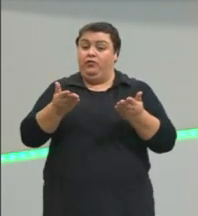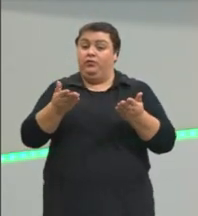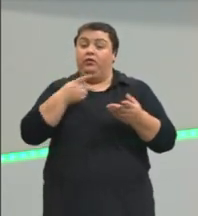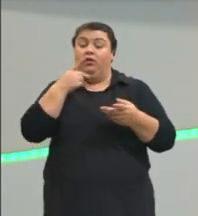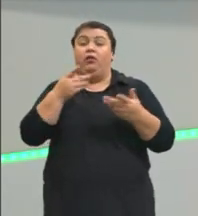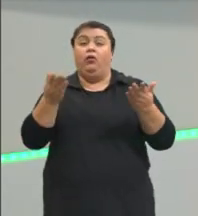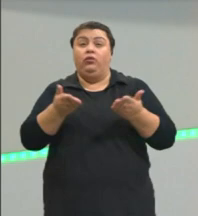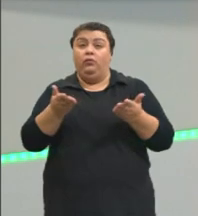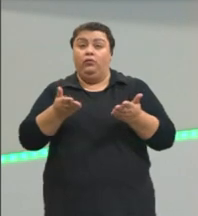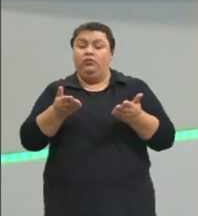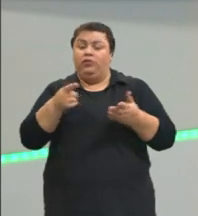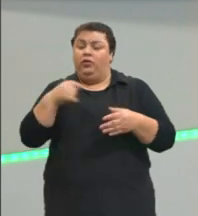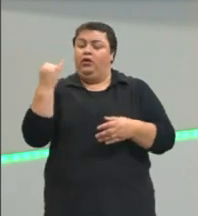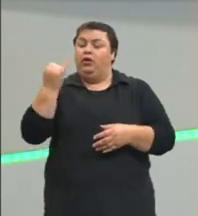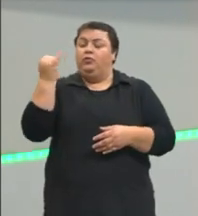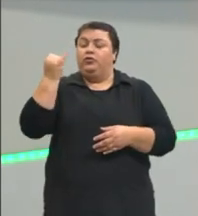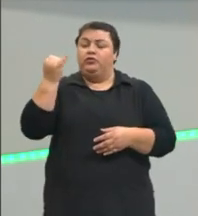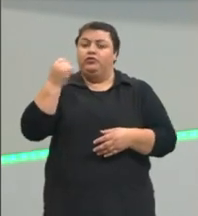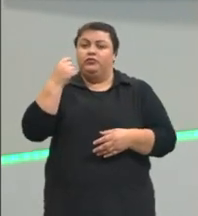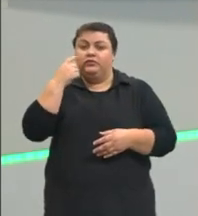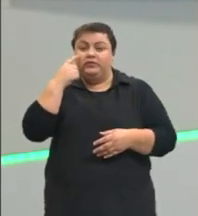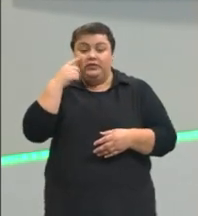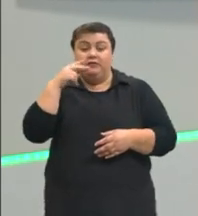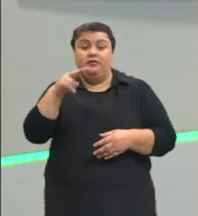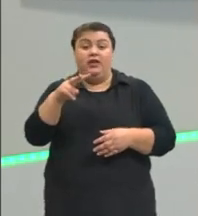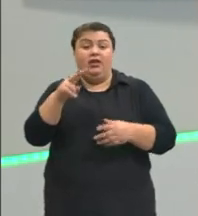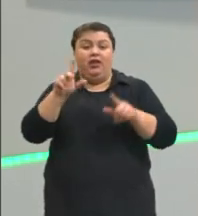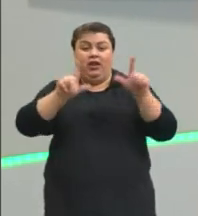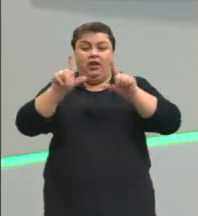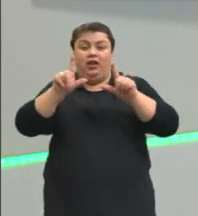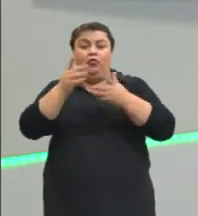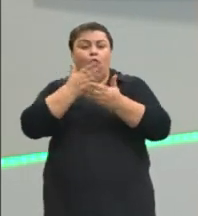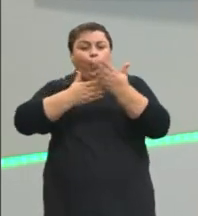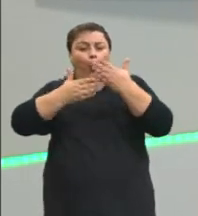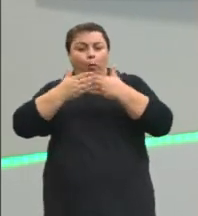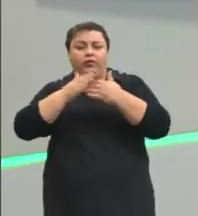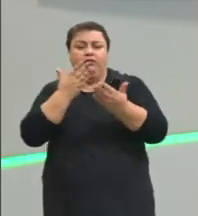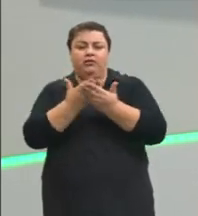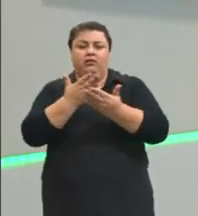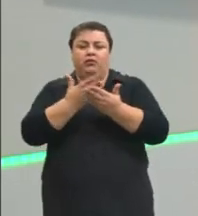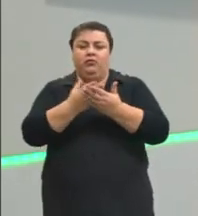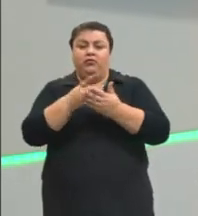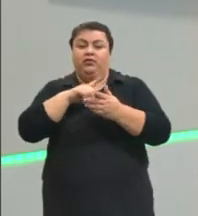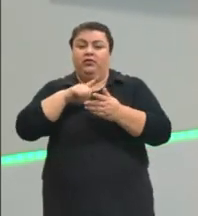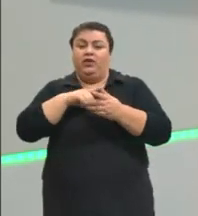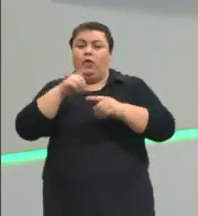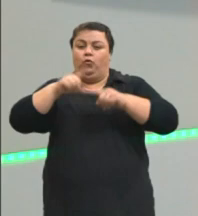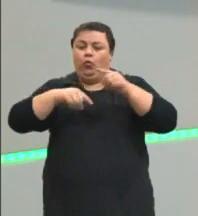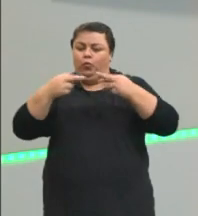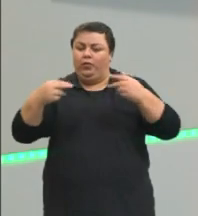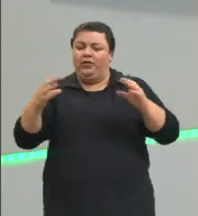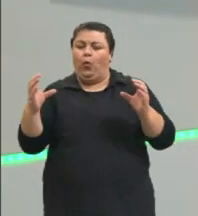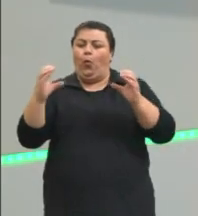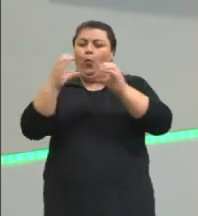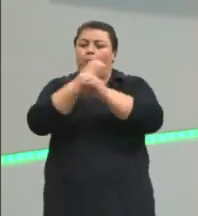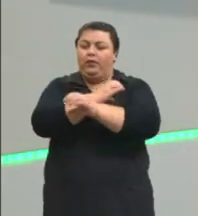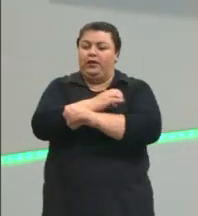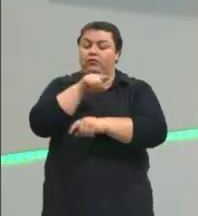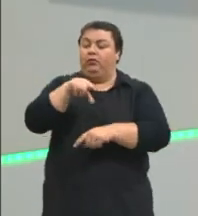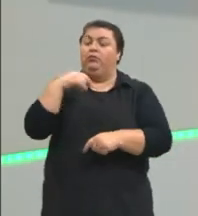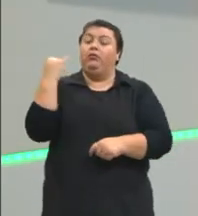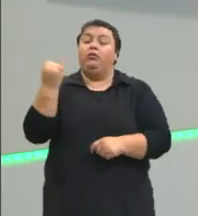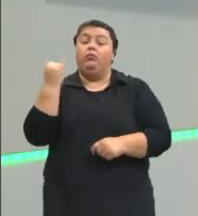Então, é importante que vocês assistam todas para que vocês tenham material completo. E também é importante que vocês